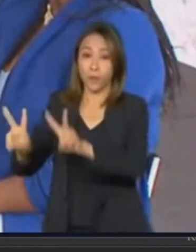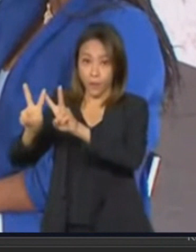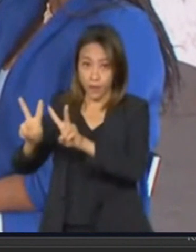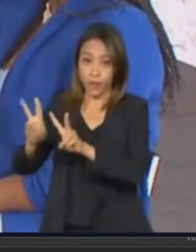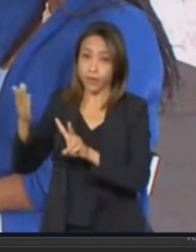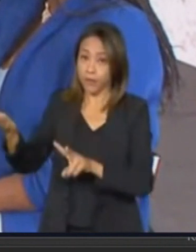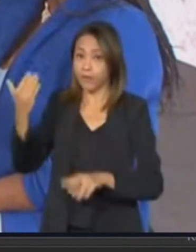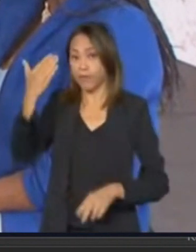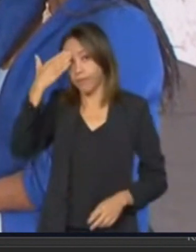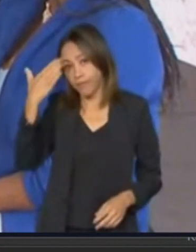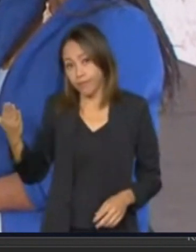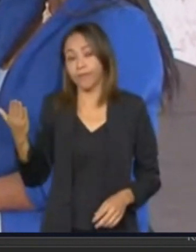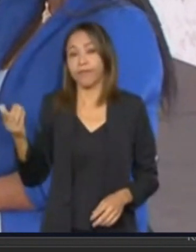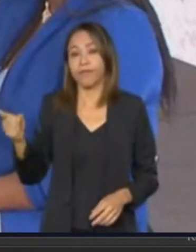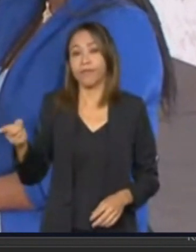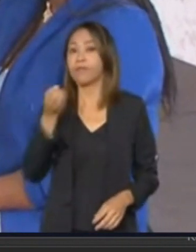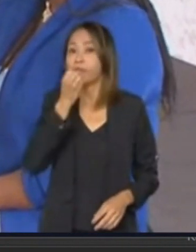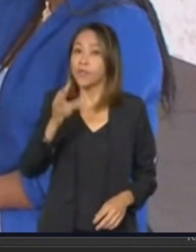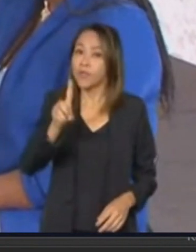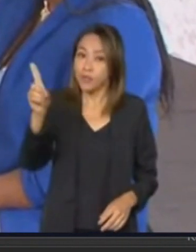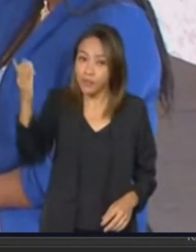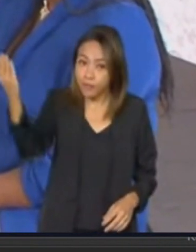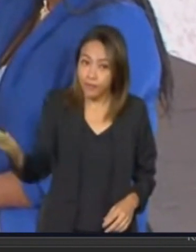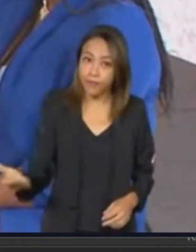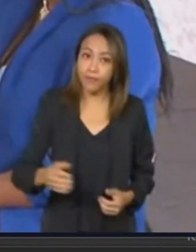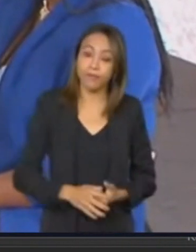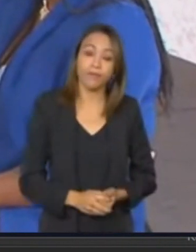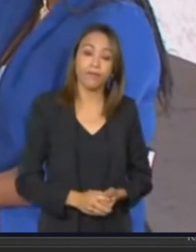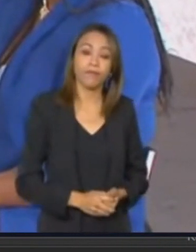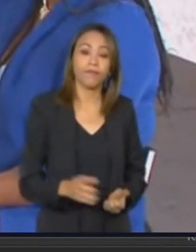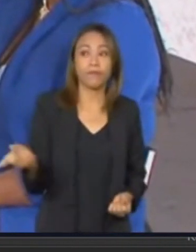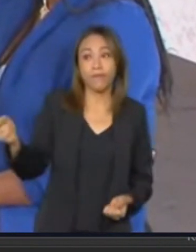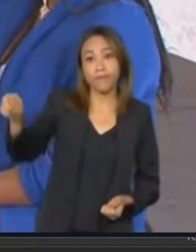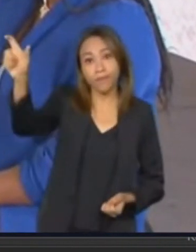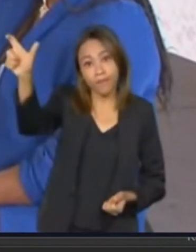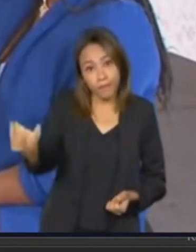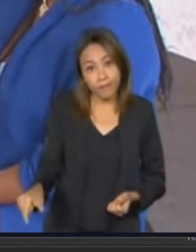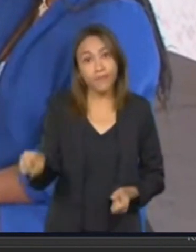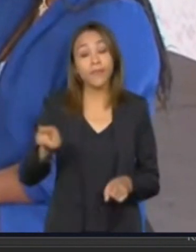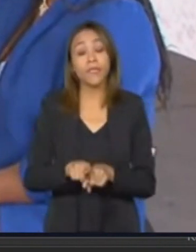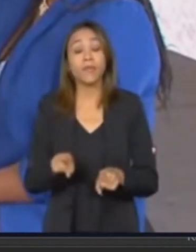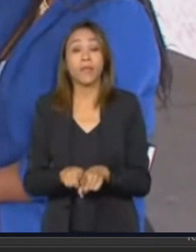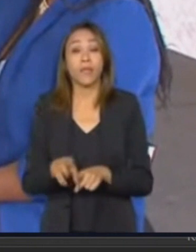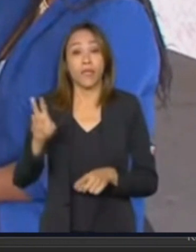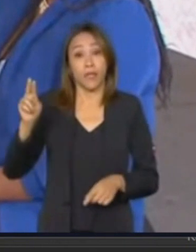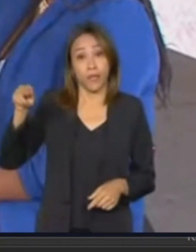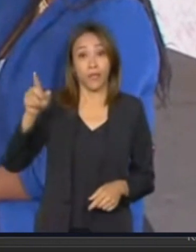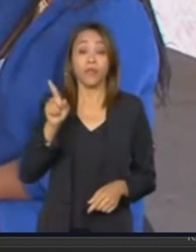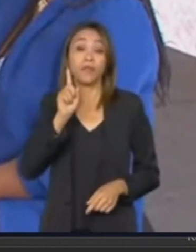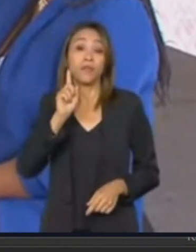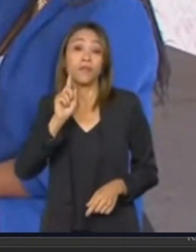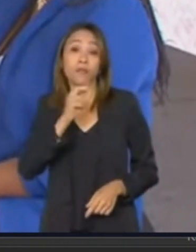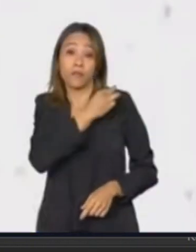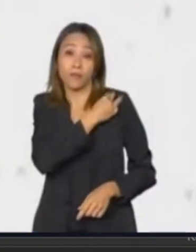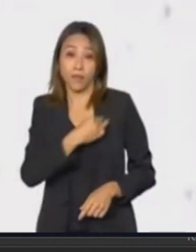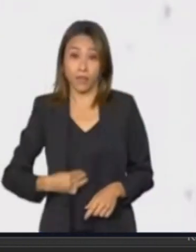Social, Família Combate à Fome. Lísia Trindade, ministra de Estado da Saúde.